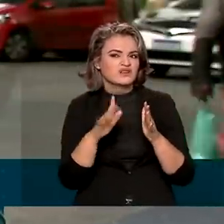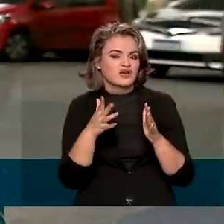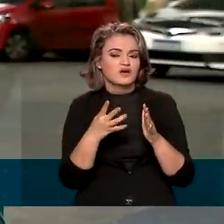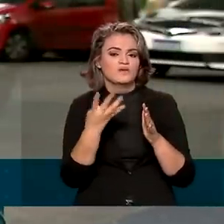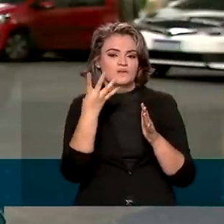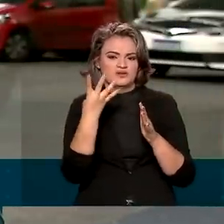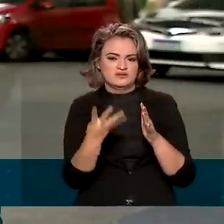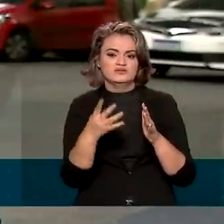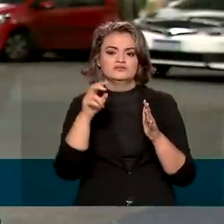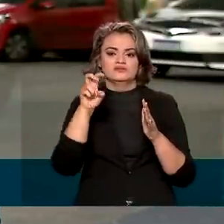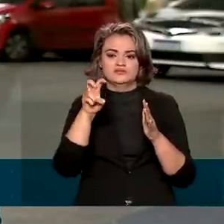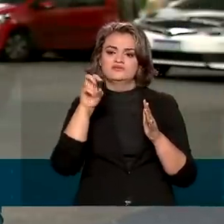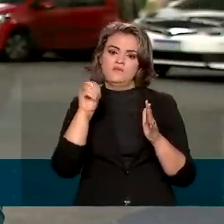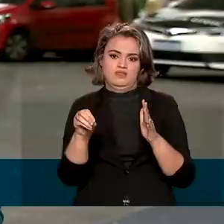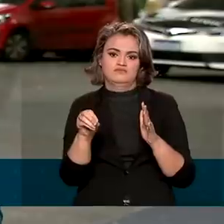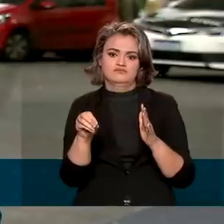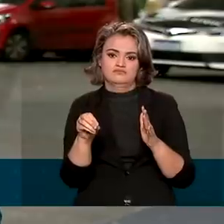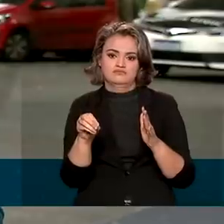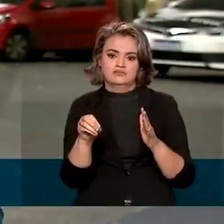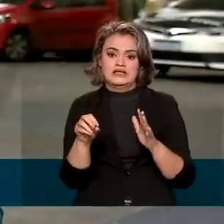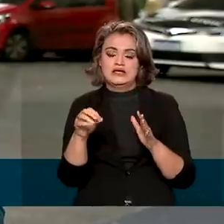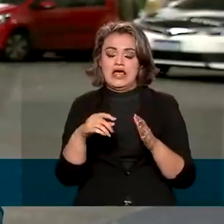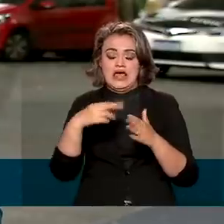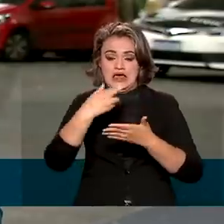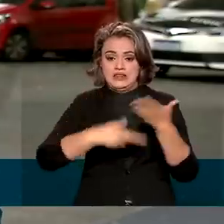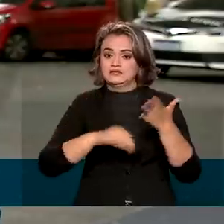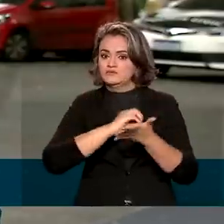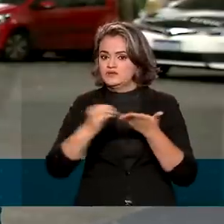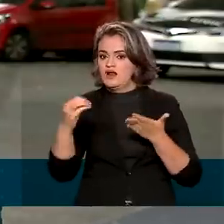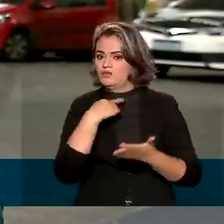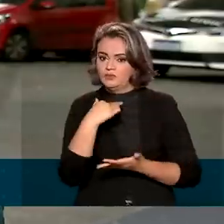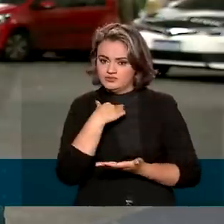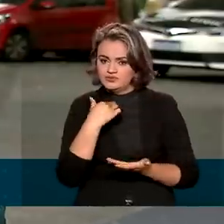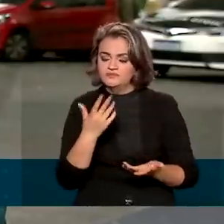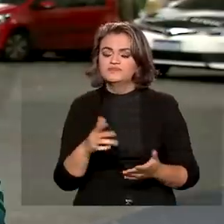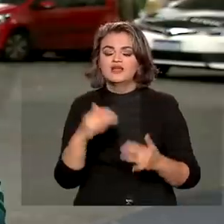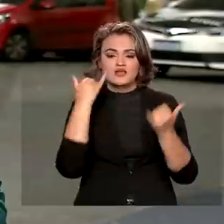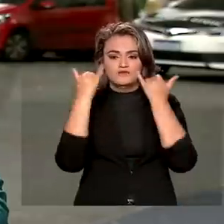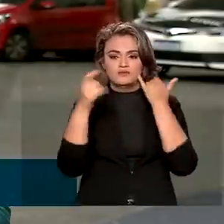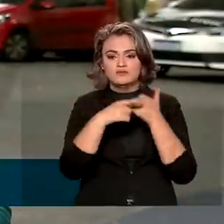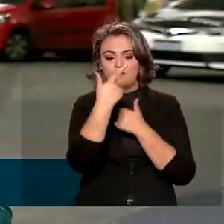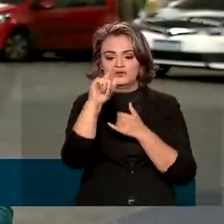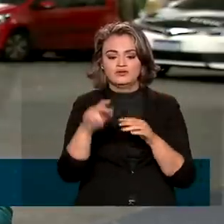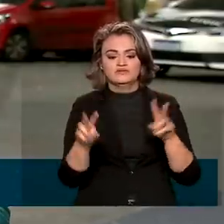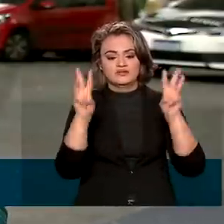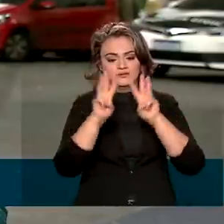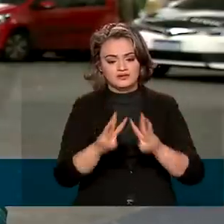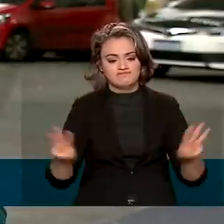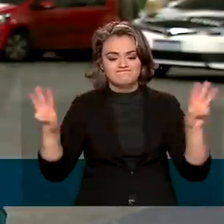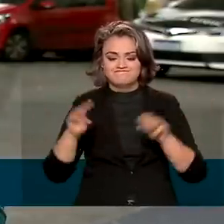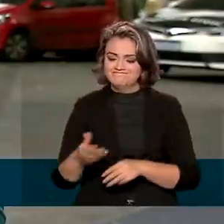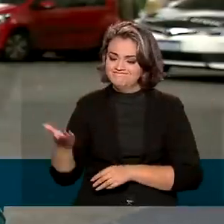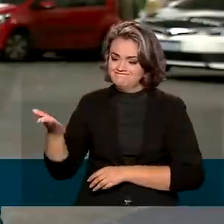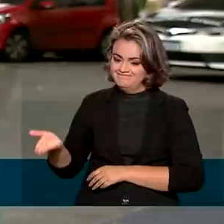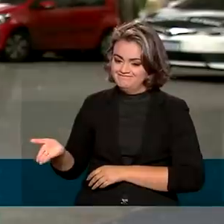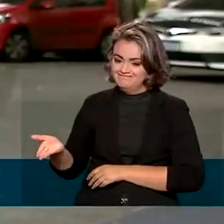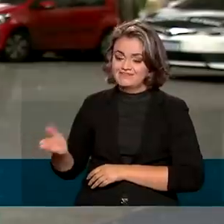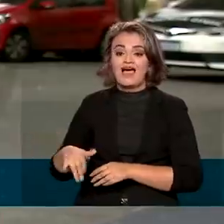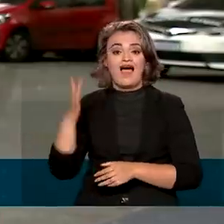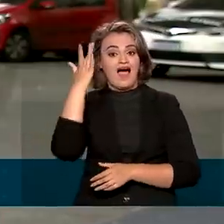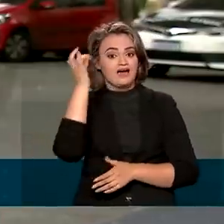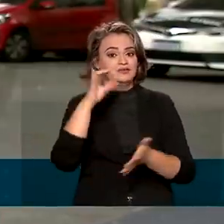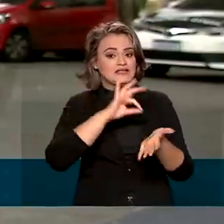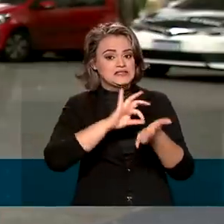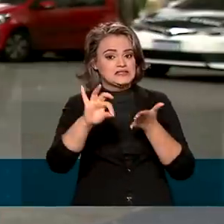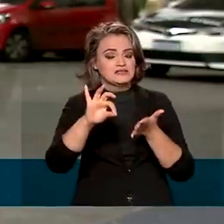450 pontos sem zerar a redação. Outras informações no portal do Prouni. As inscrições começam amanhã,